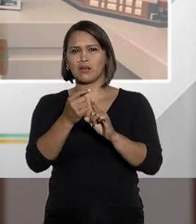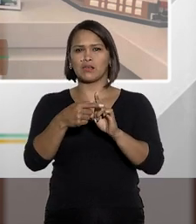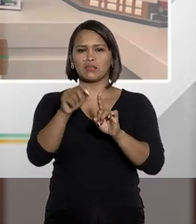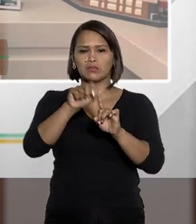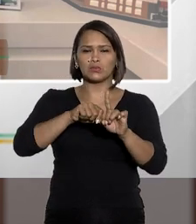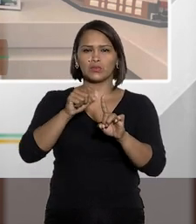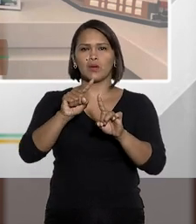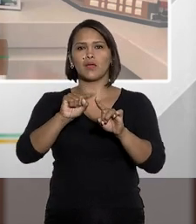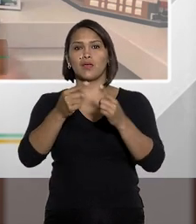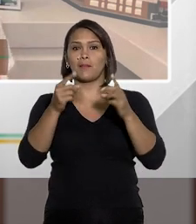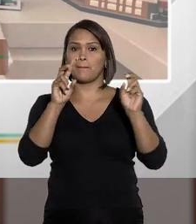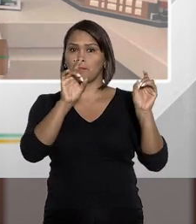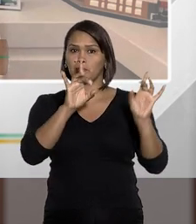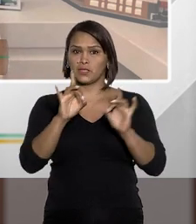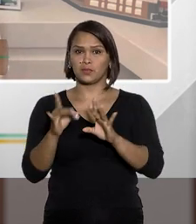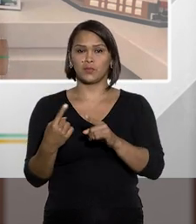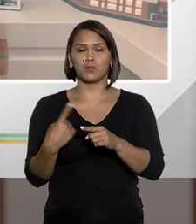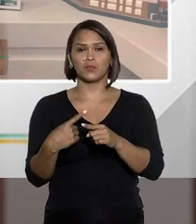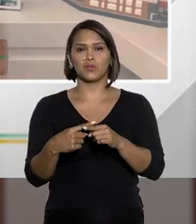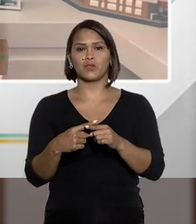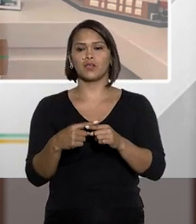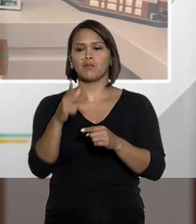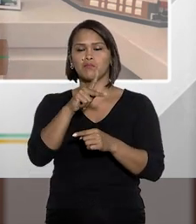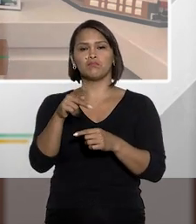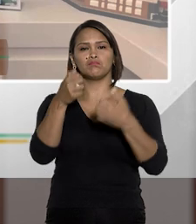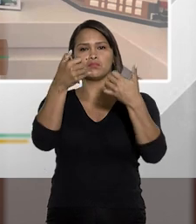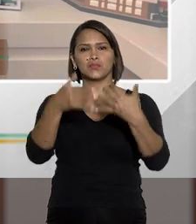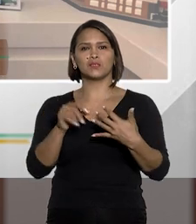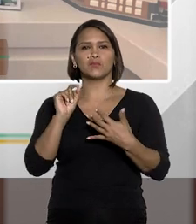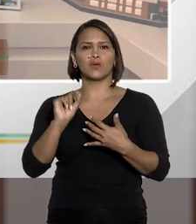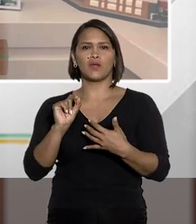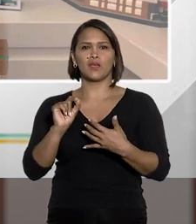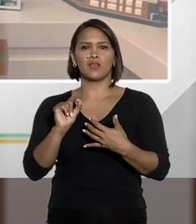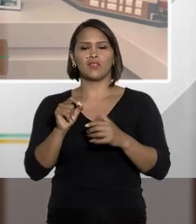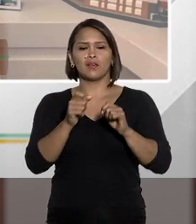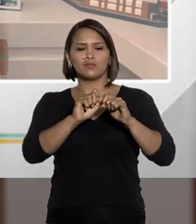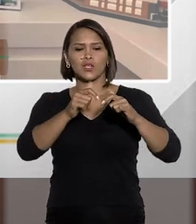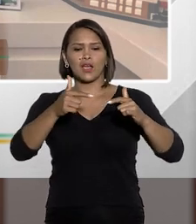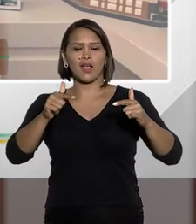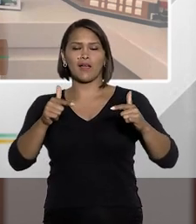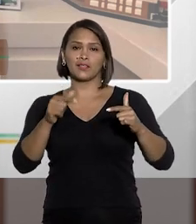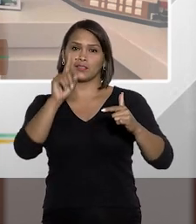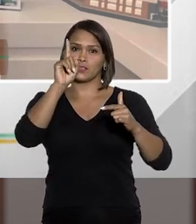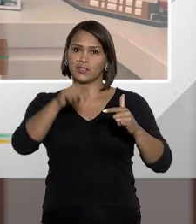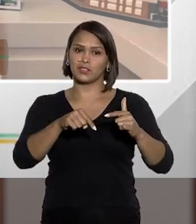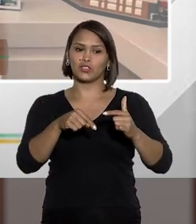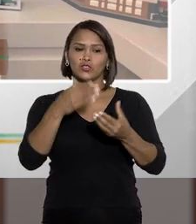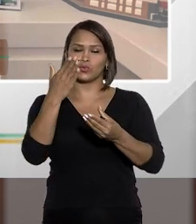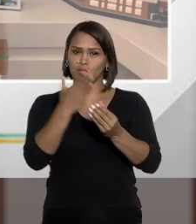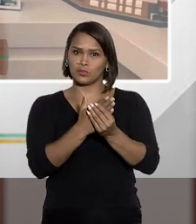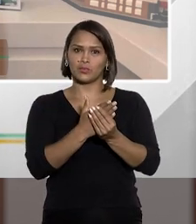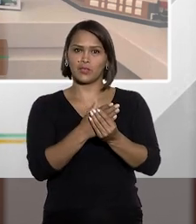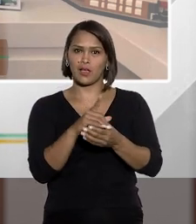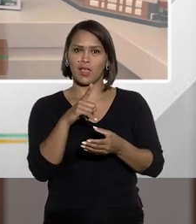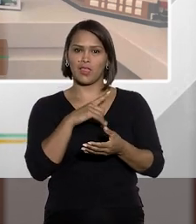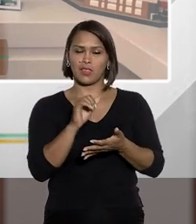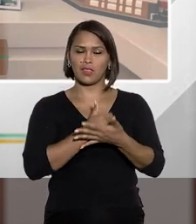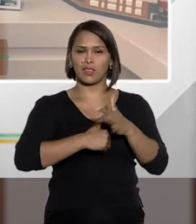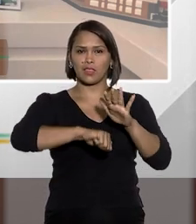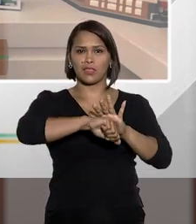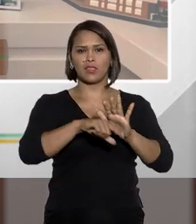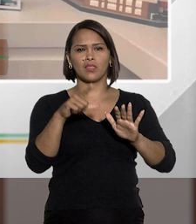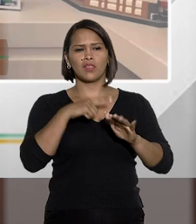um ano e oito meses, e principalmente, Fátima, porque o Rogério colocou aqui, na grande maioria dos casos,